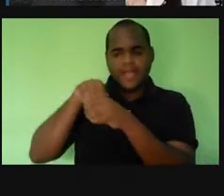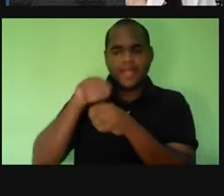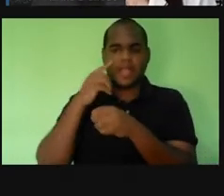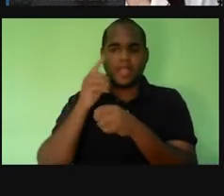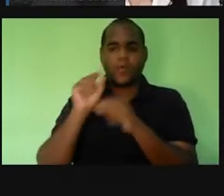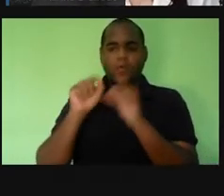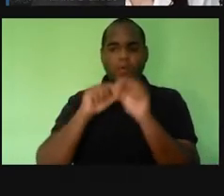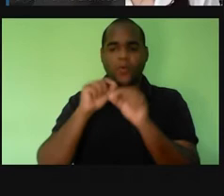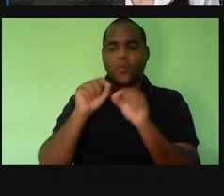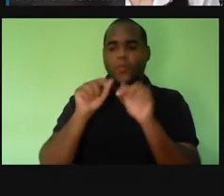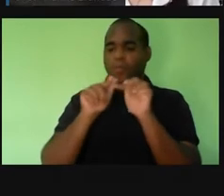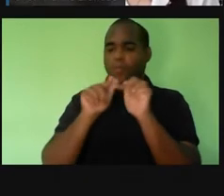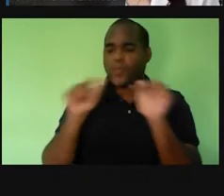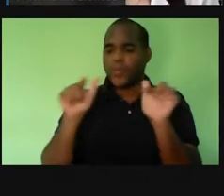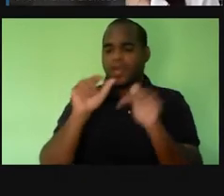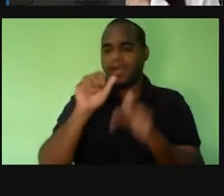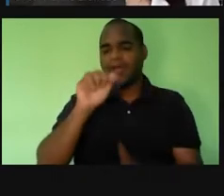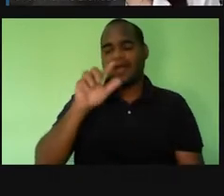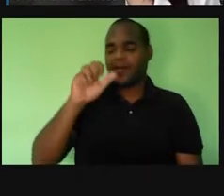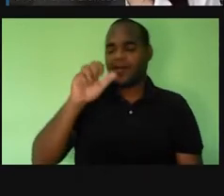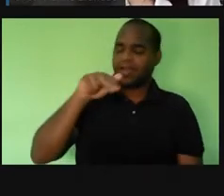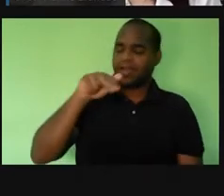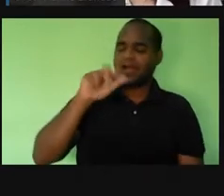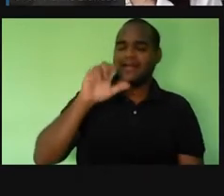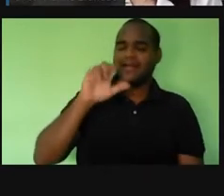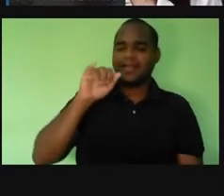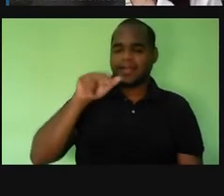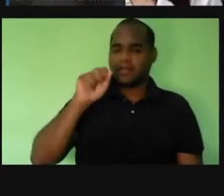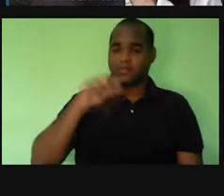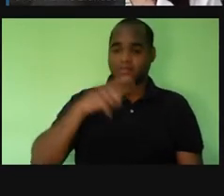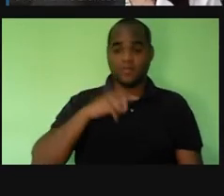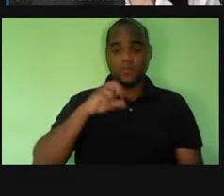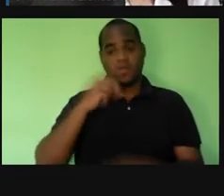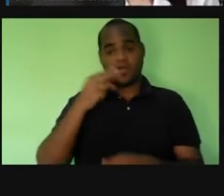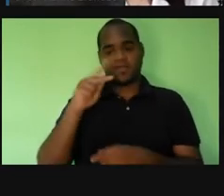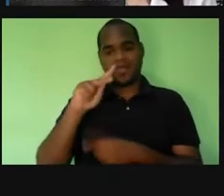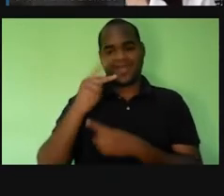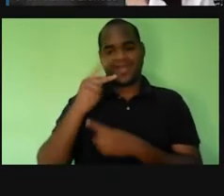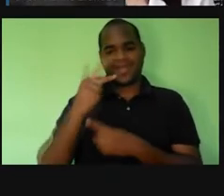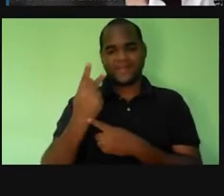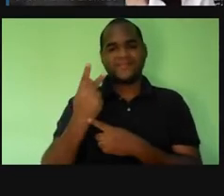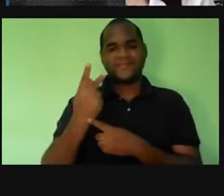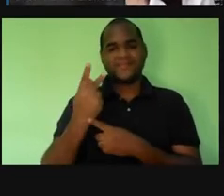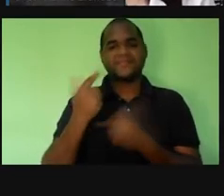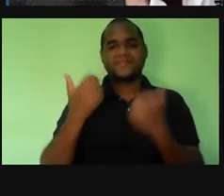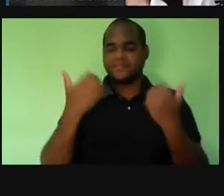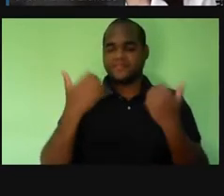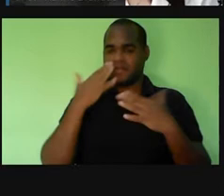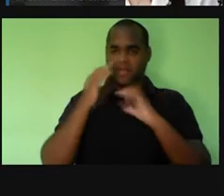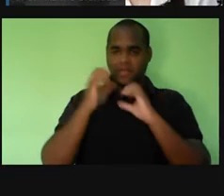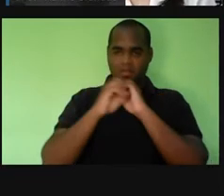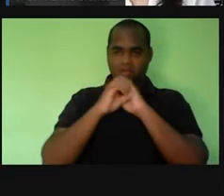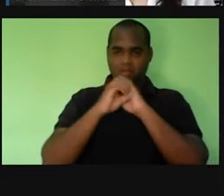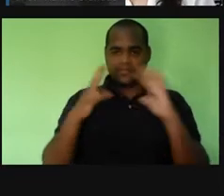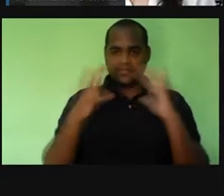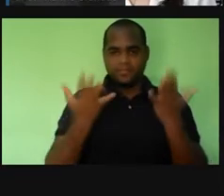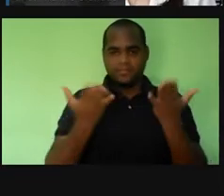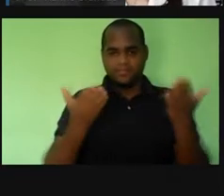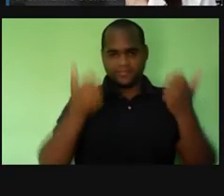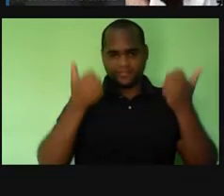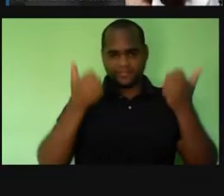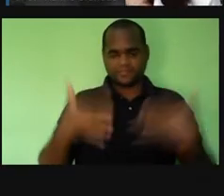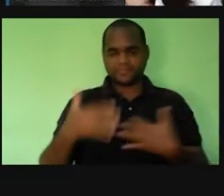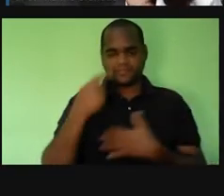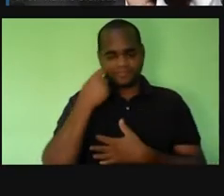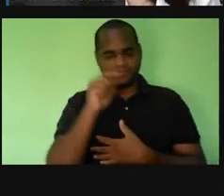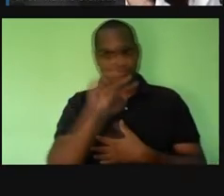alcalina, isso tem a ver com pH, tá? Então, a gente vai descobrir aqui um pouquinho sobre, e olhar um